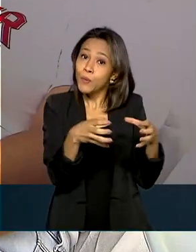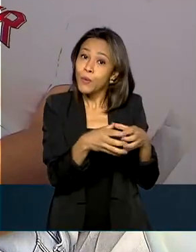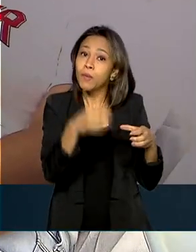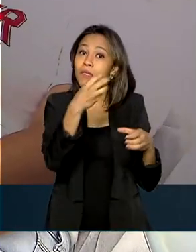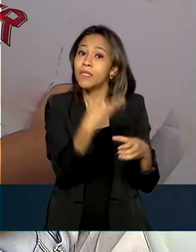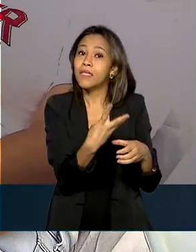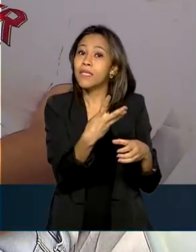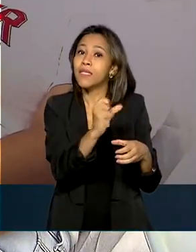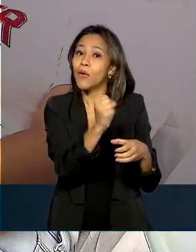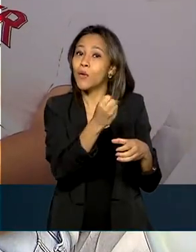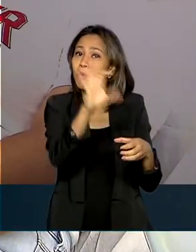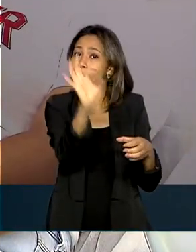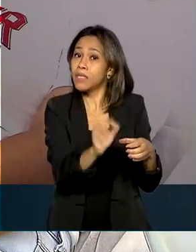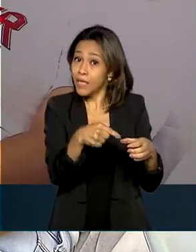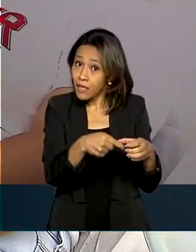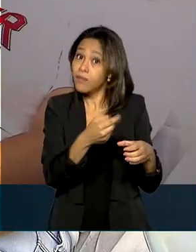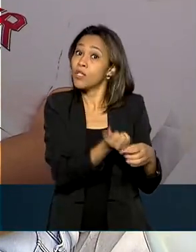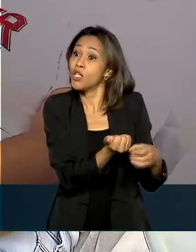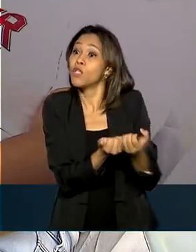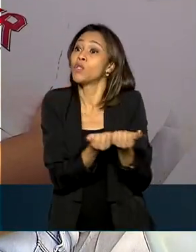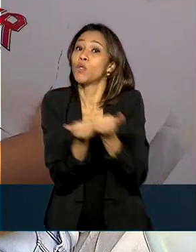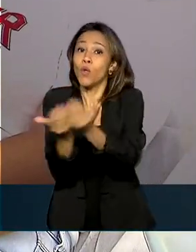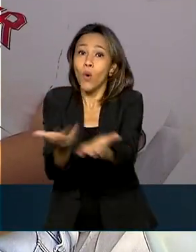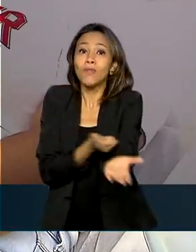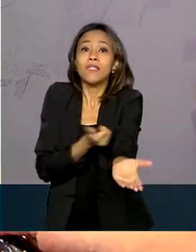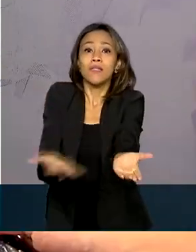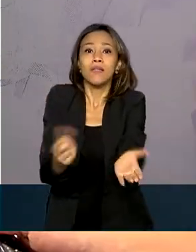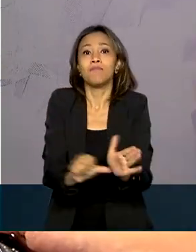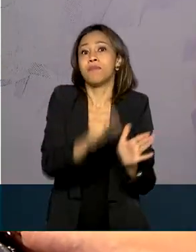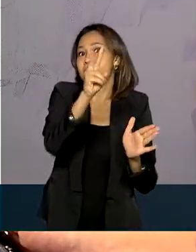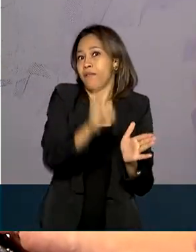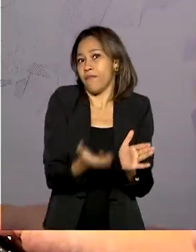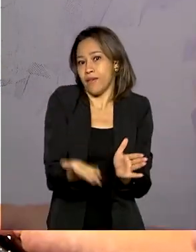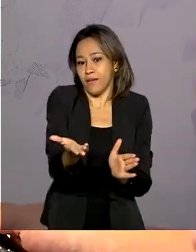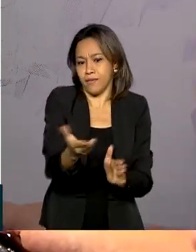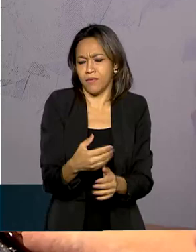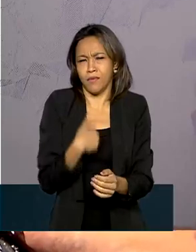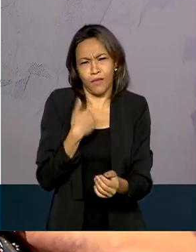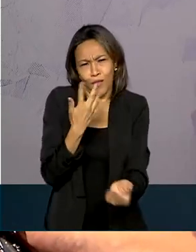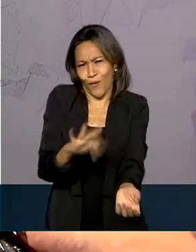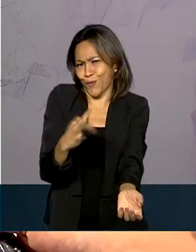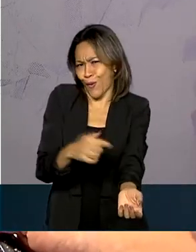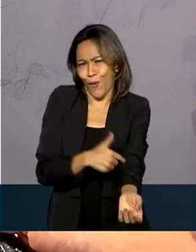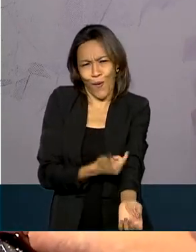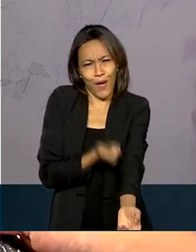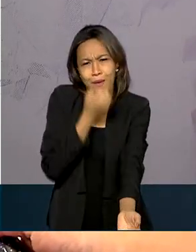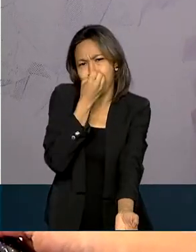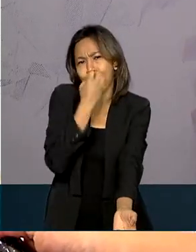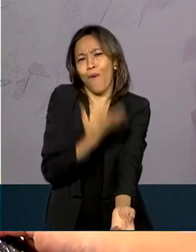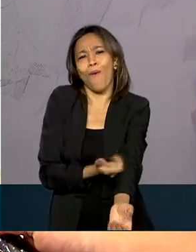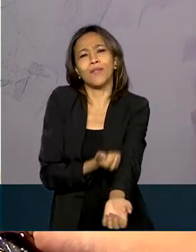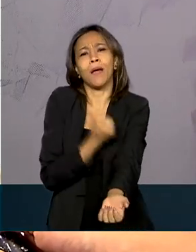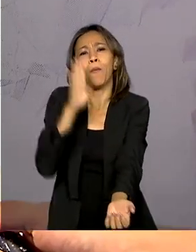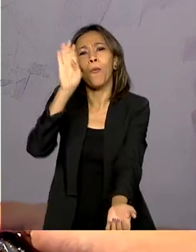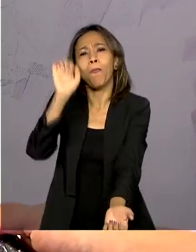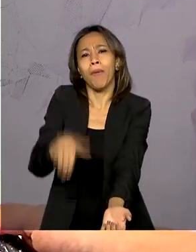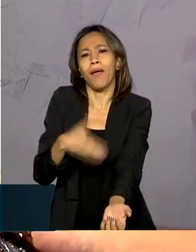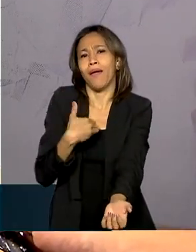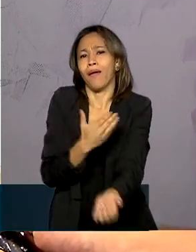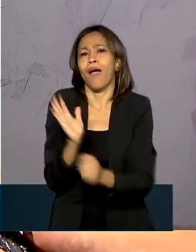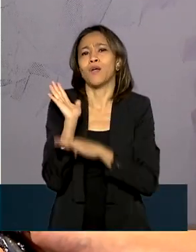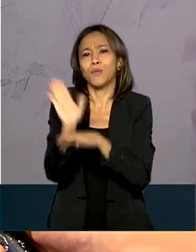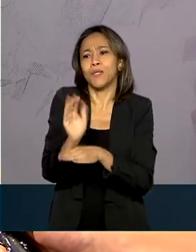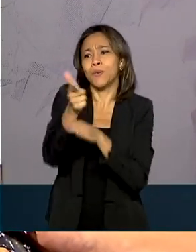% dos brasileiros que doam sangue pela primeira vez. Não dói. É bom você estar fazendo bem, estar ajudando outra